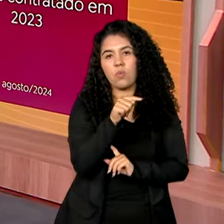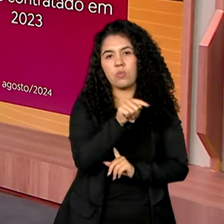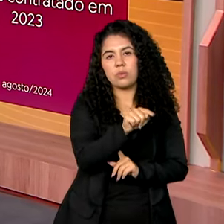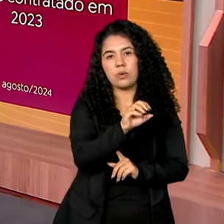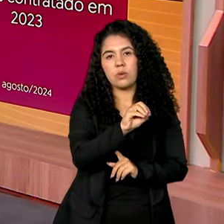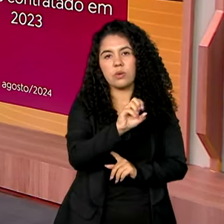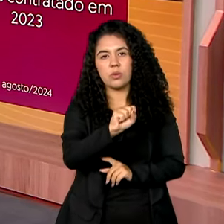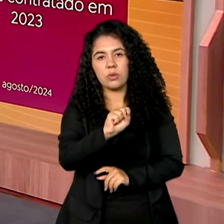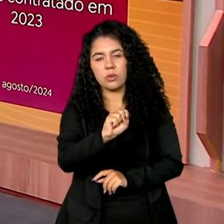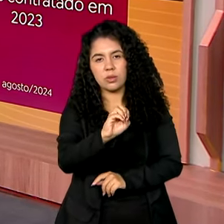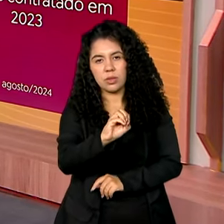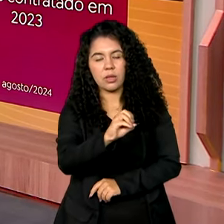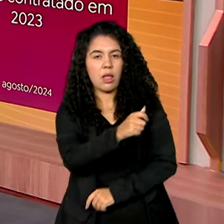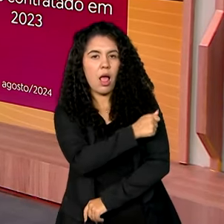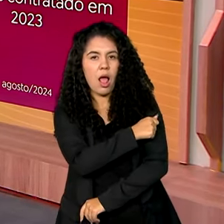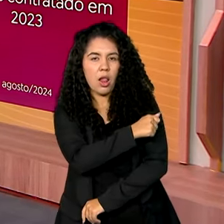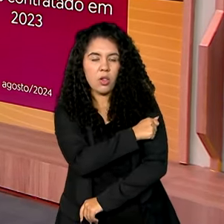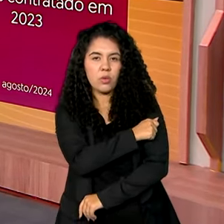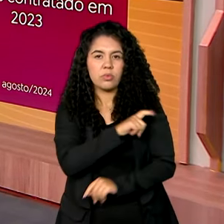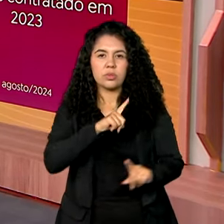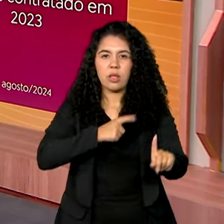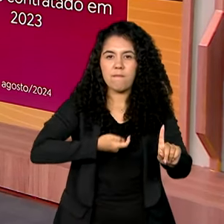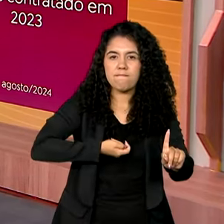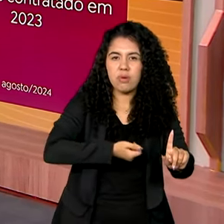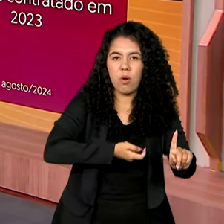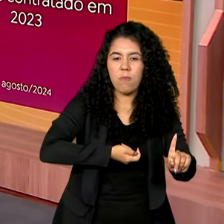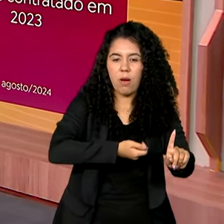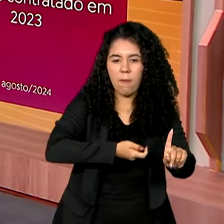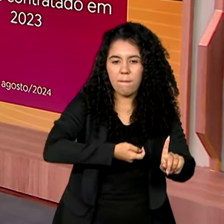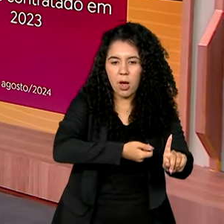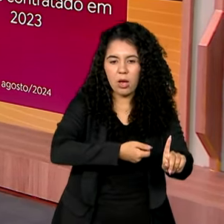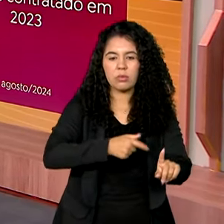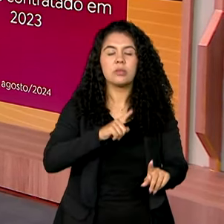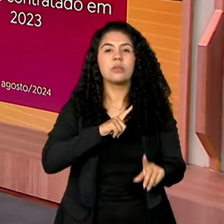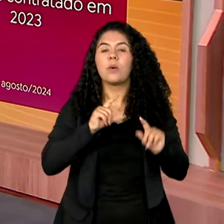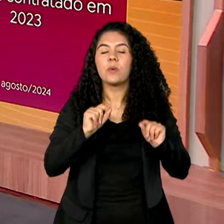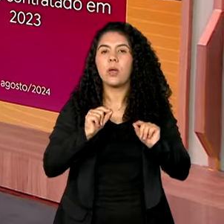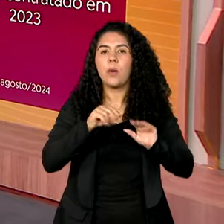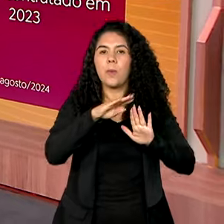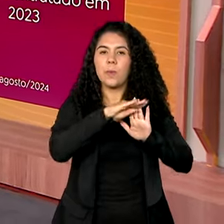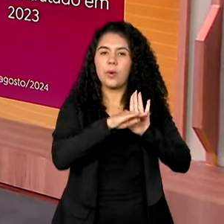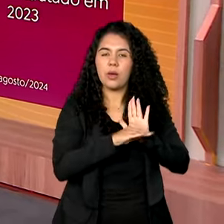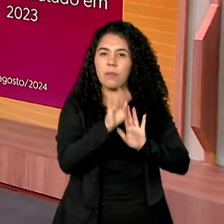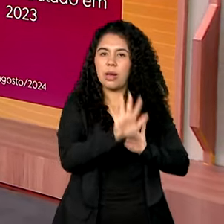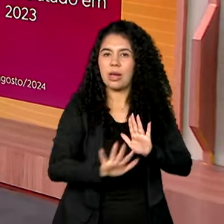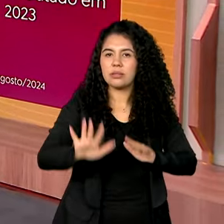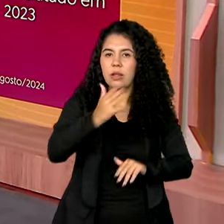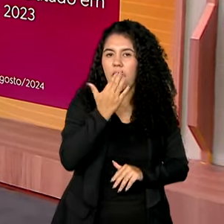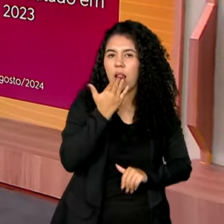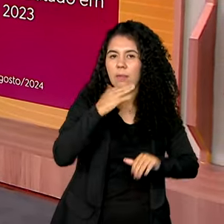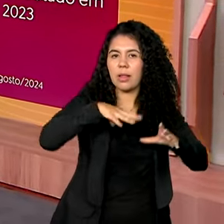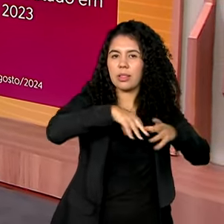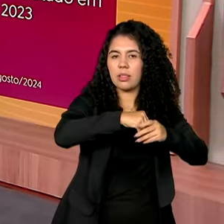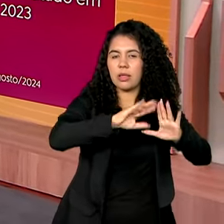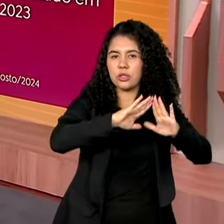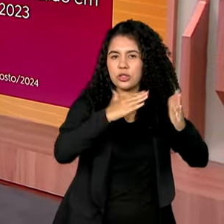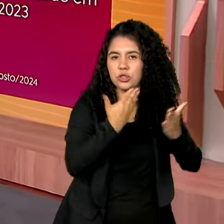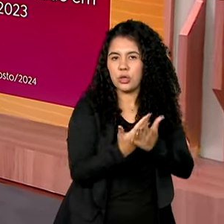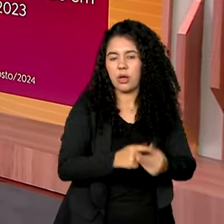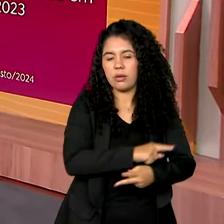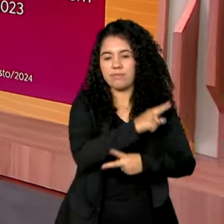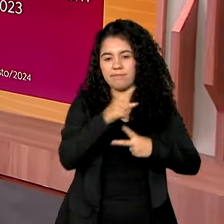são beneficiados, um quinto da população, pelo Programa Nacional de Alimentação Escolar. Já o Bolsa